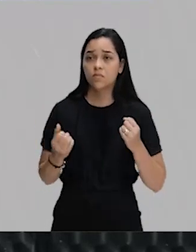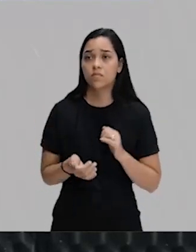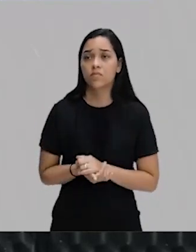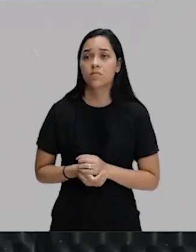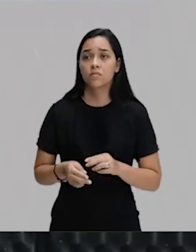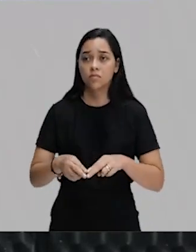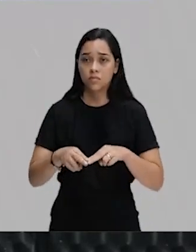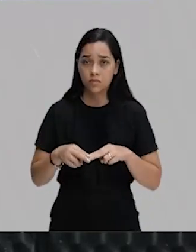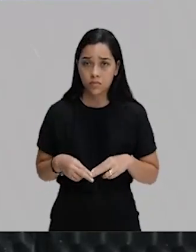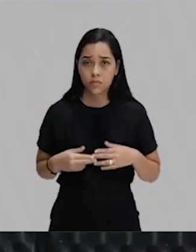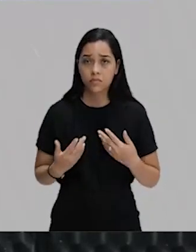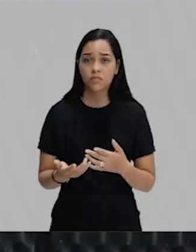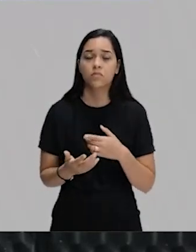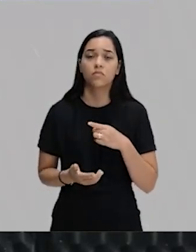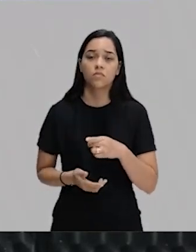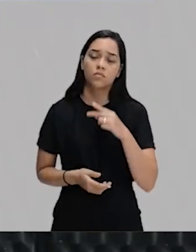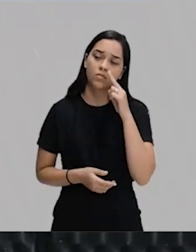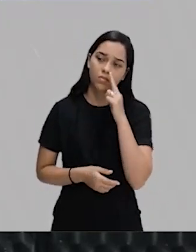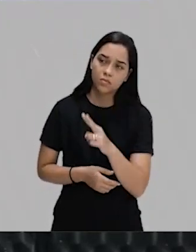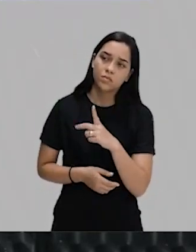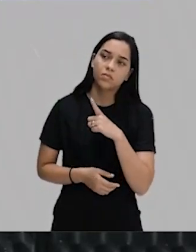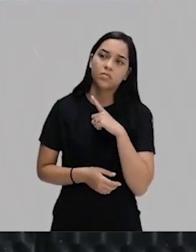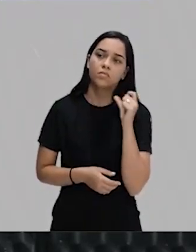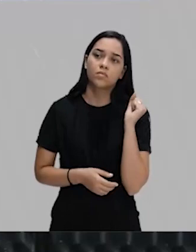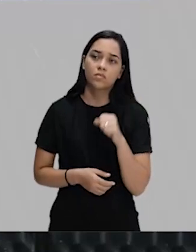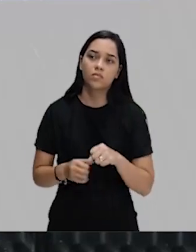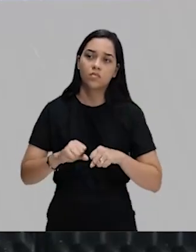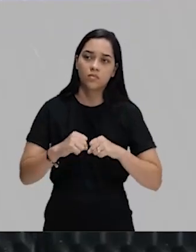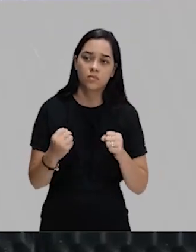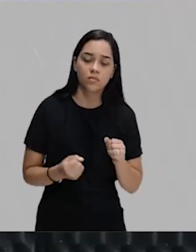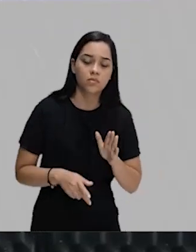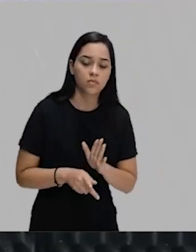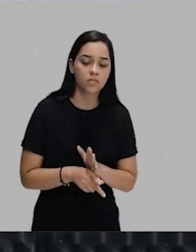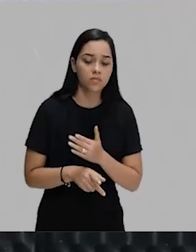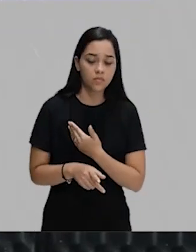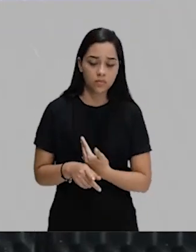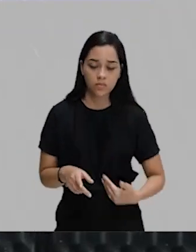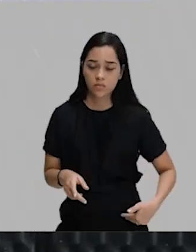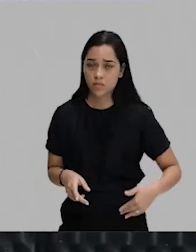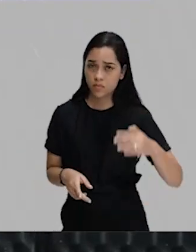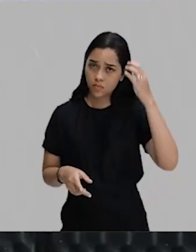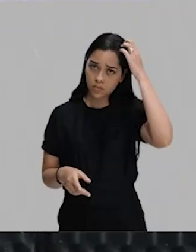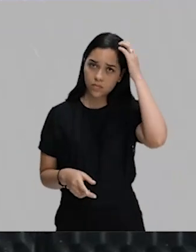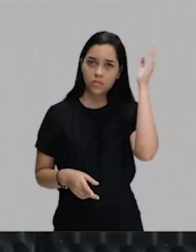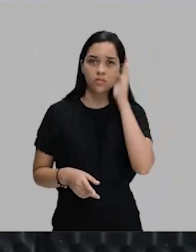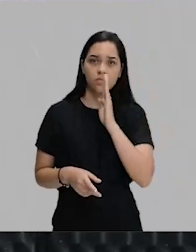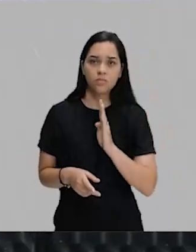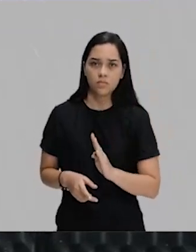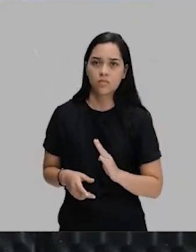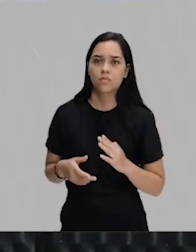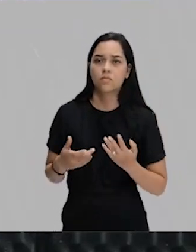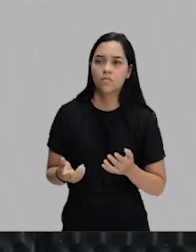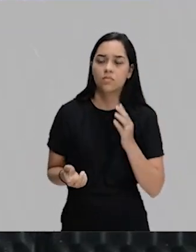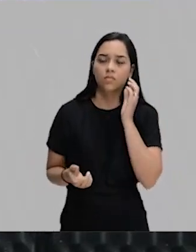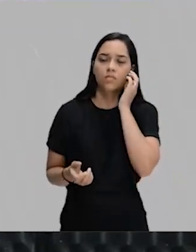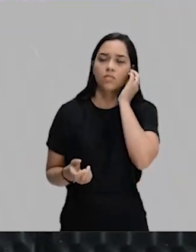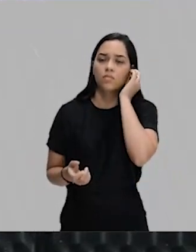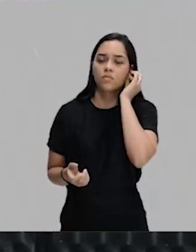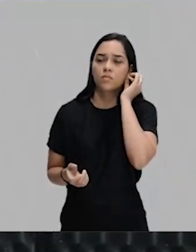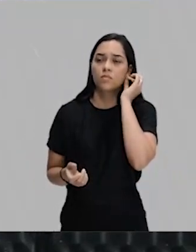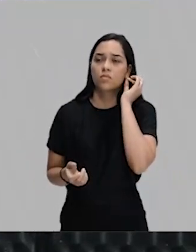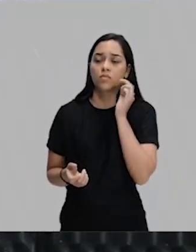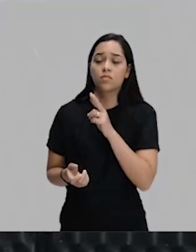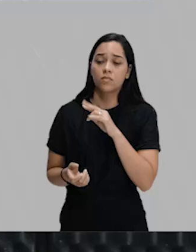E com essa ruptura, você eventualmente vai ter a queda da monarquia brasileira. Então, de certa forma, a queda da